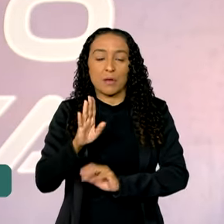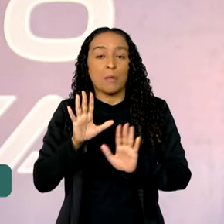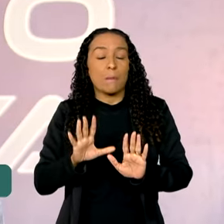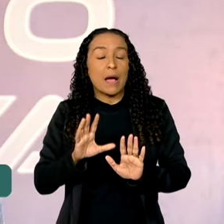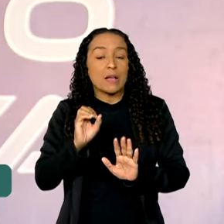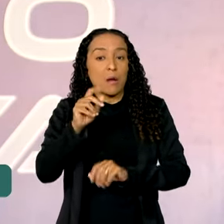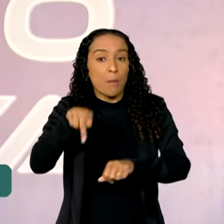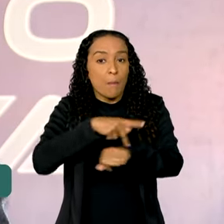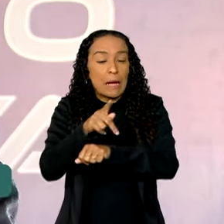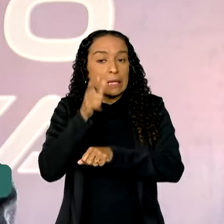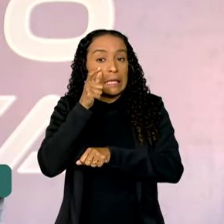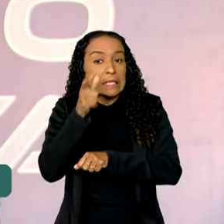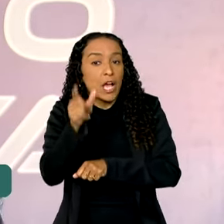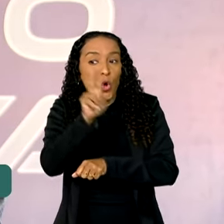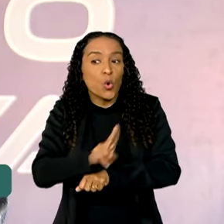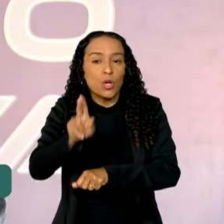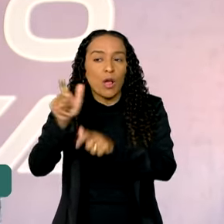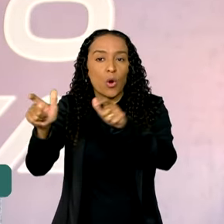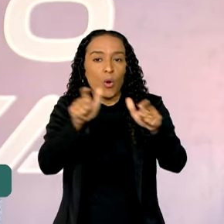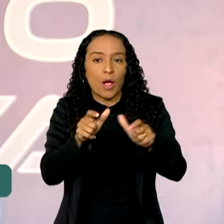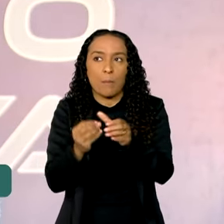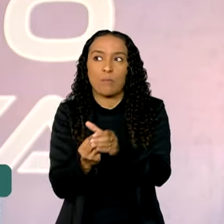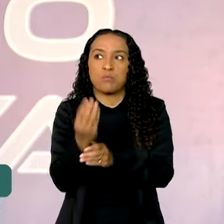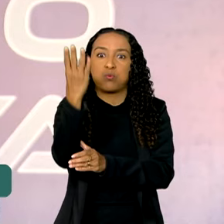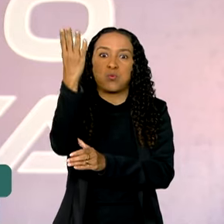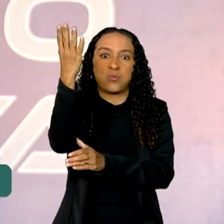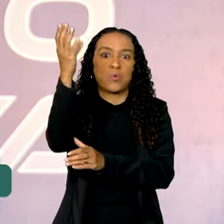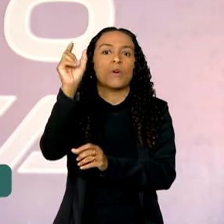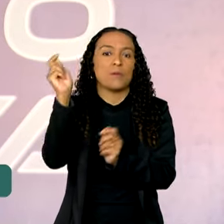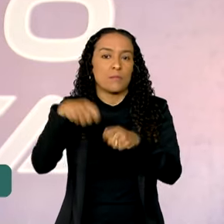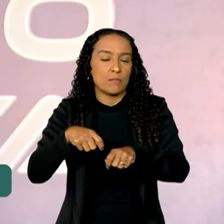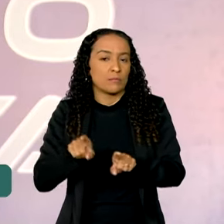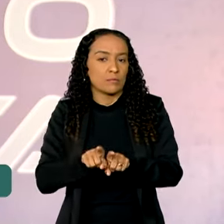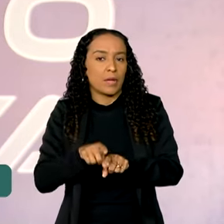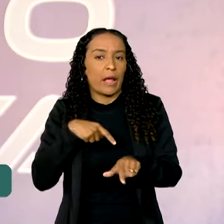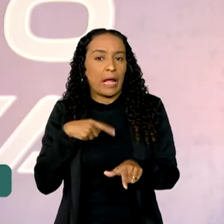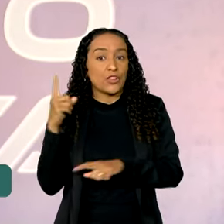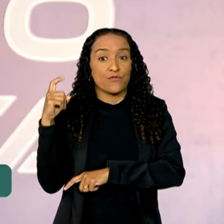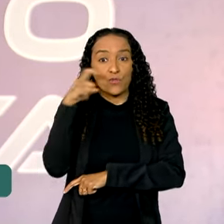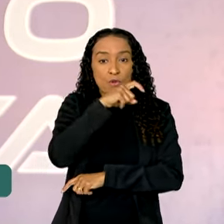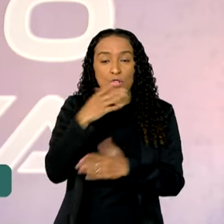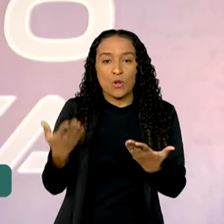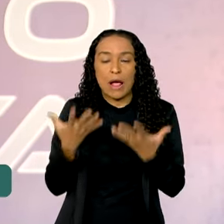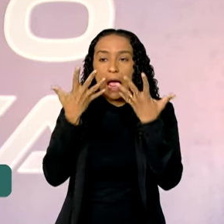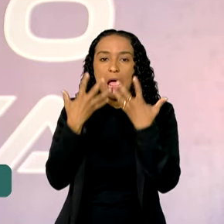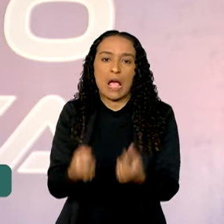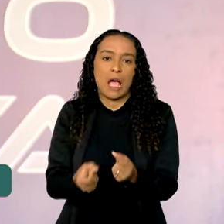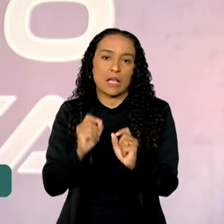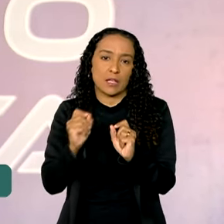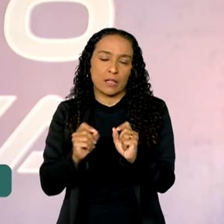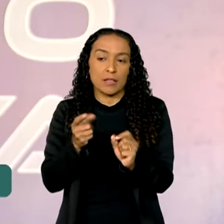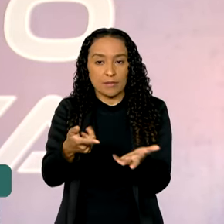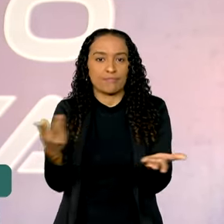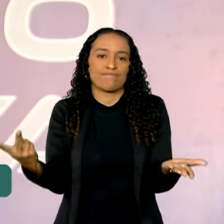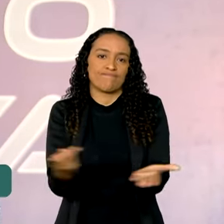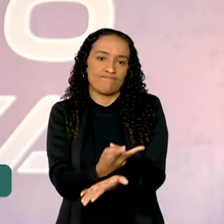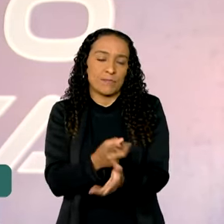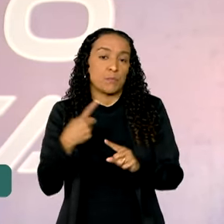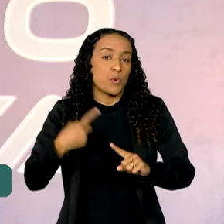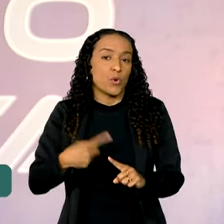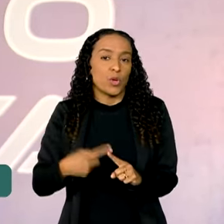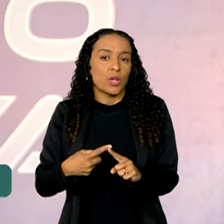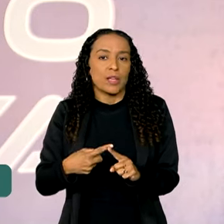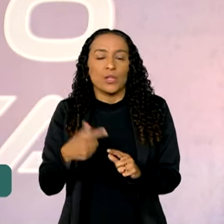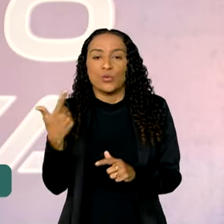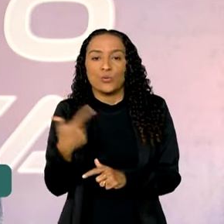interessados em usar esses locais de lançamento e que hoje há grande dificuldade em aceitar que isso aconteça pela